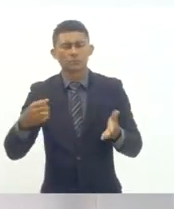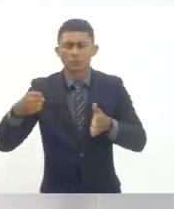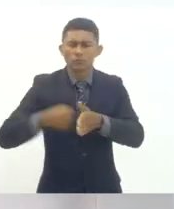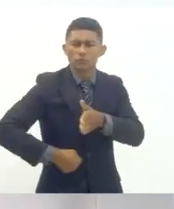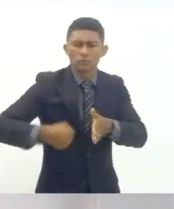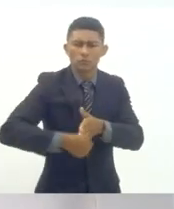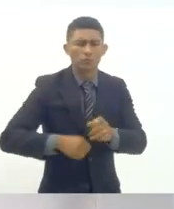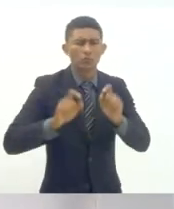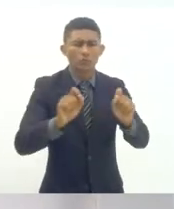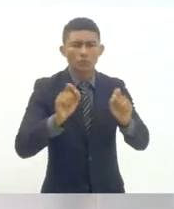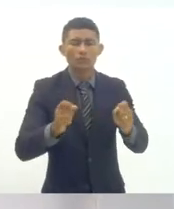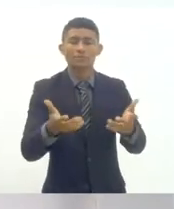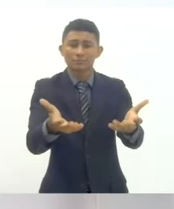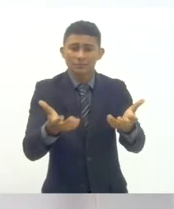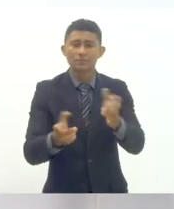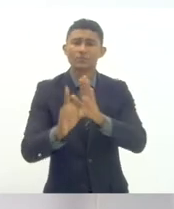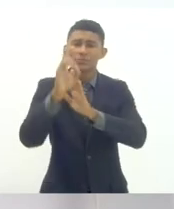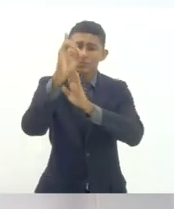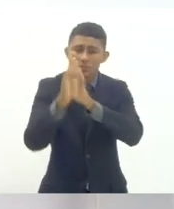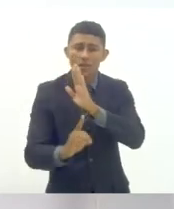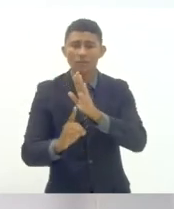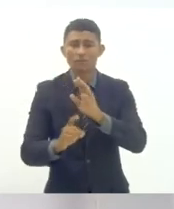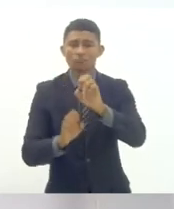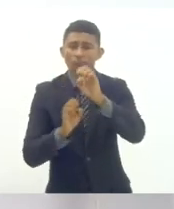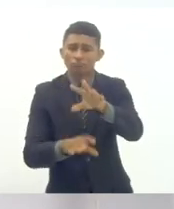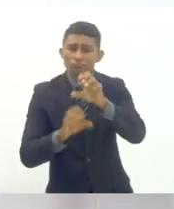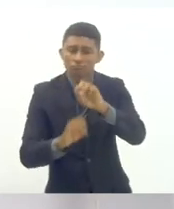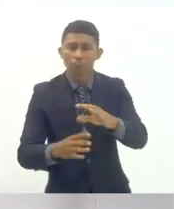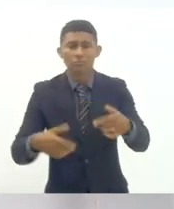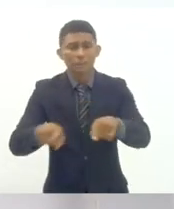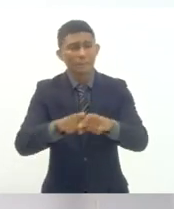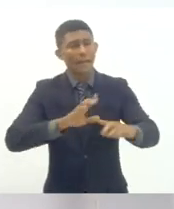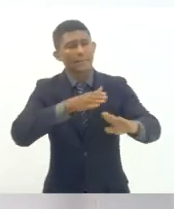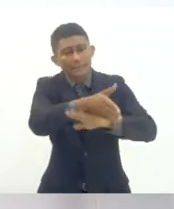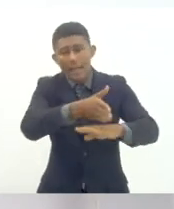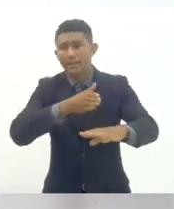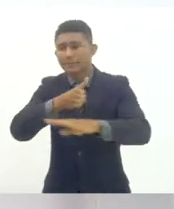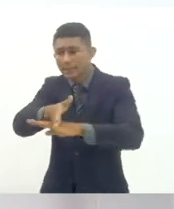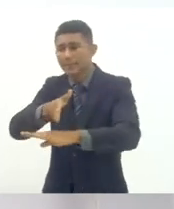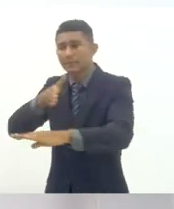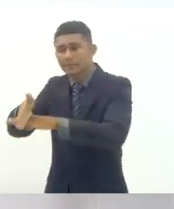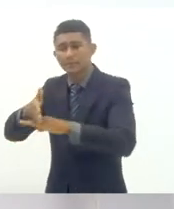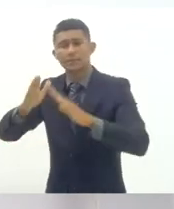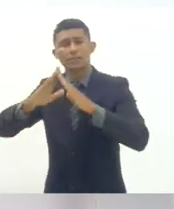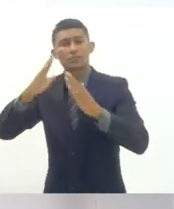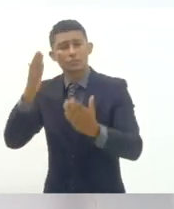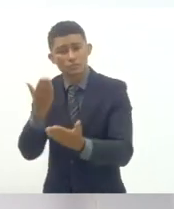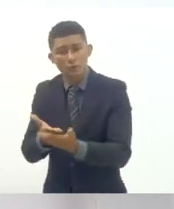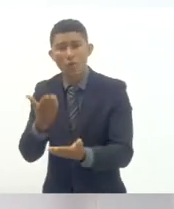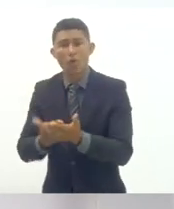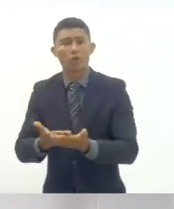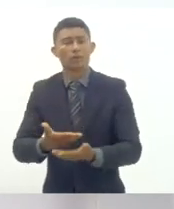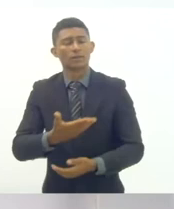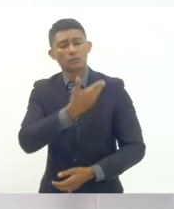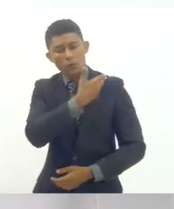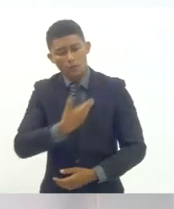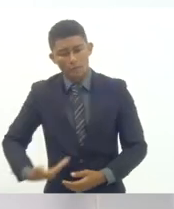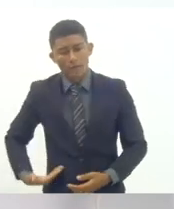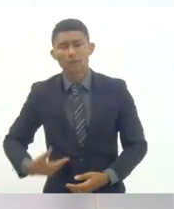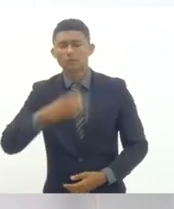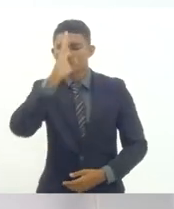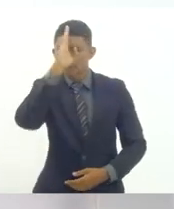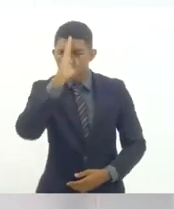do direito e acesso à escola pública de qualidade social gratuita e laica